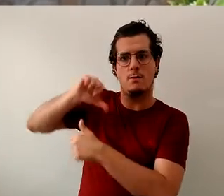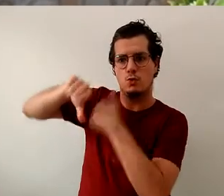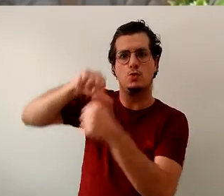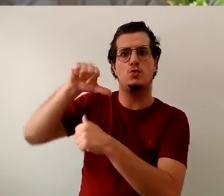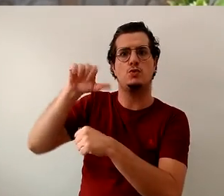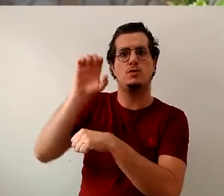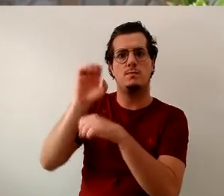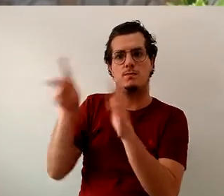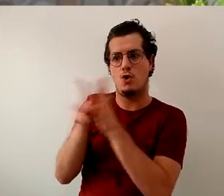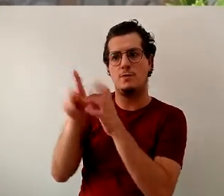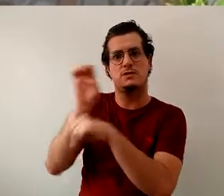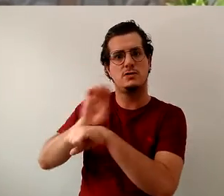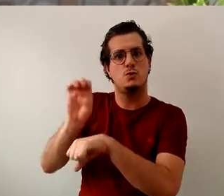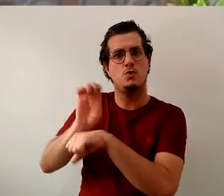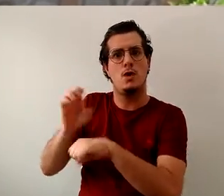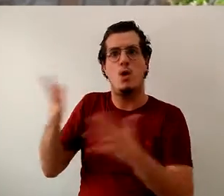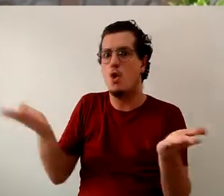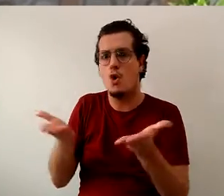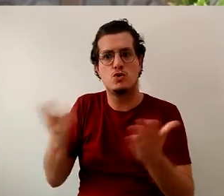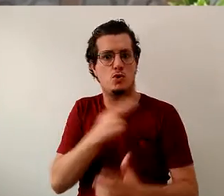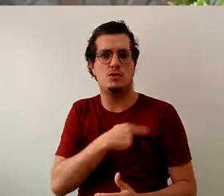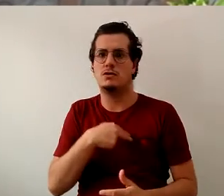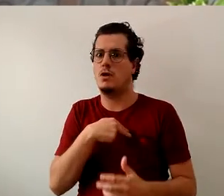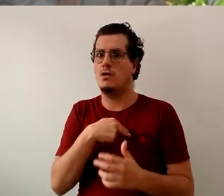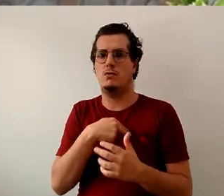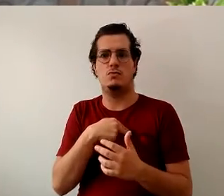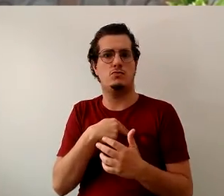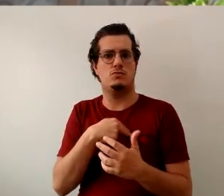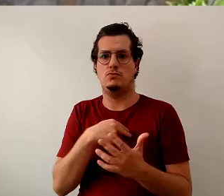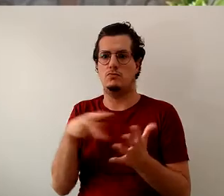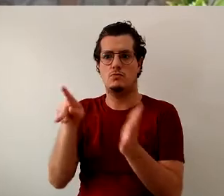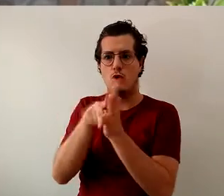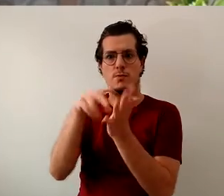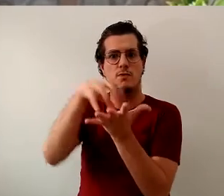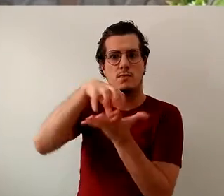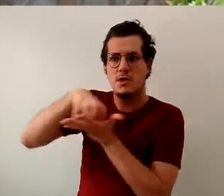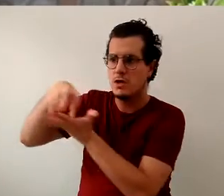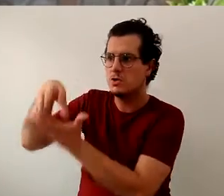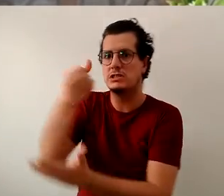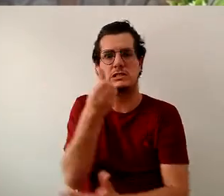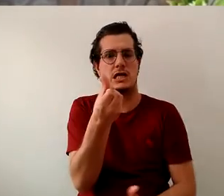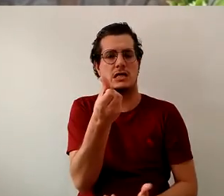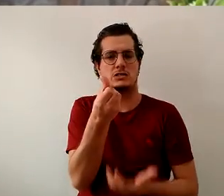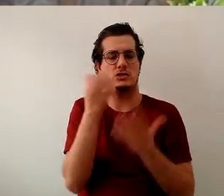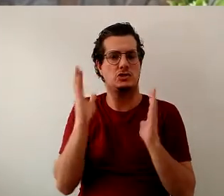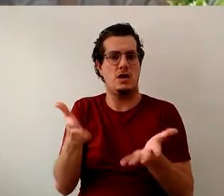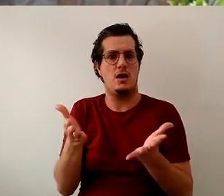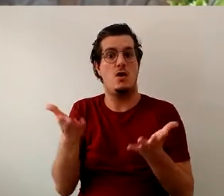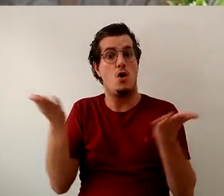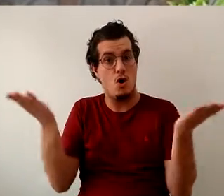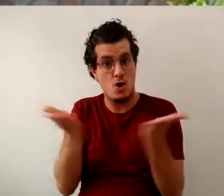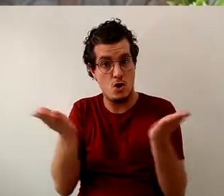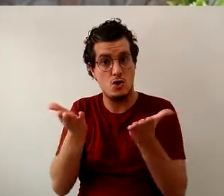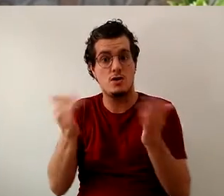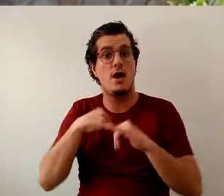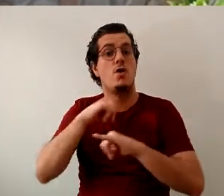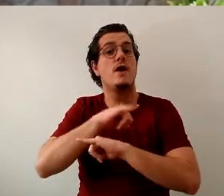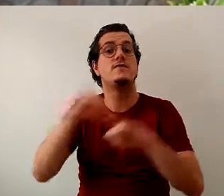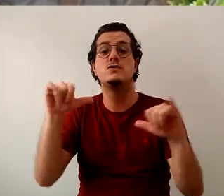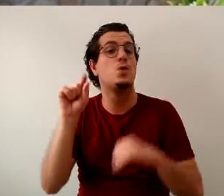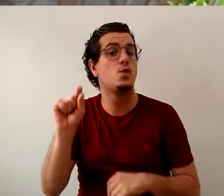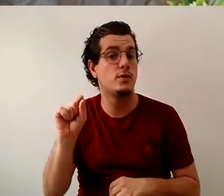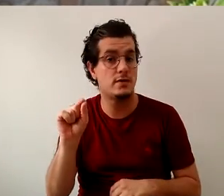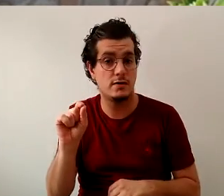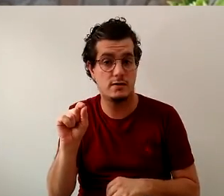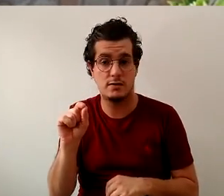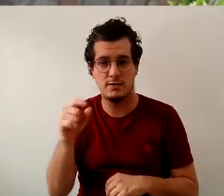inclusive na capital. E o que eu deixo para quem chegar, quem está, não esqueça